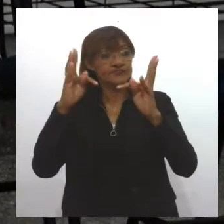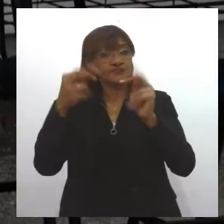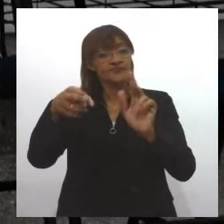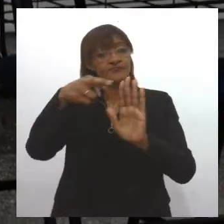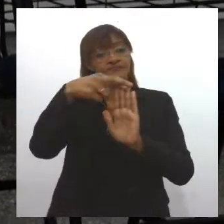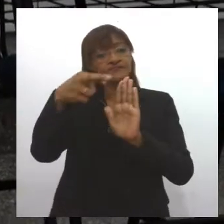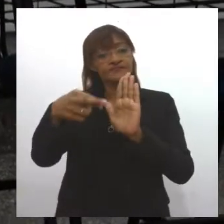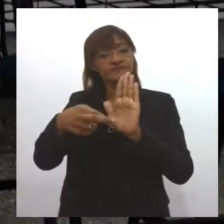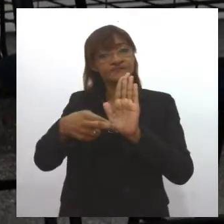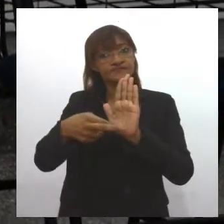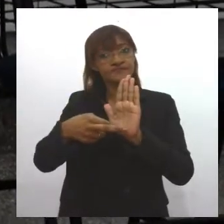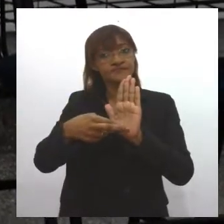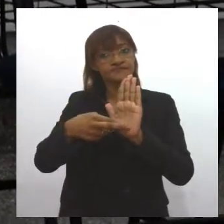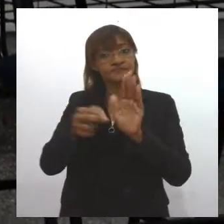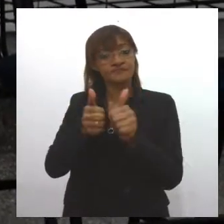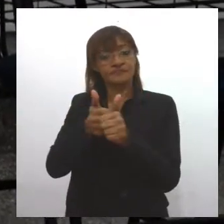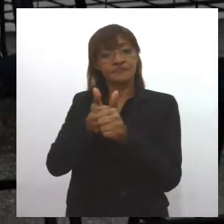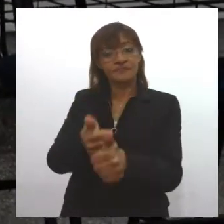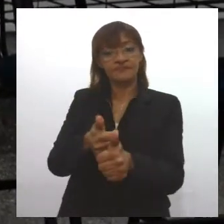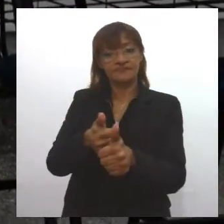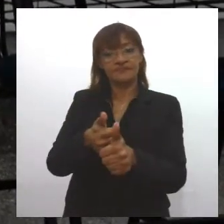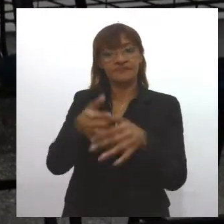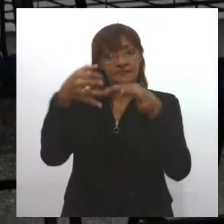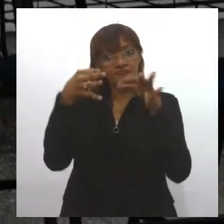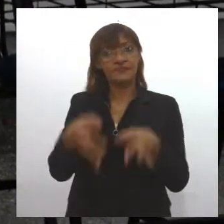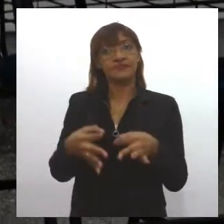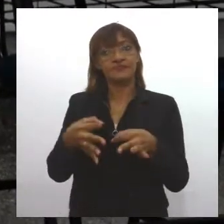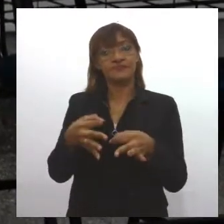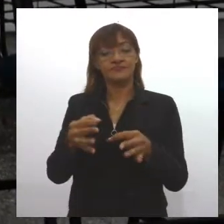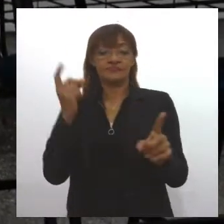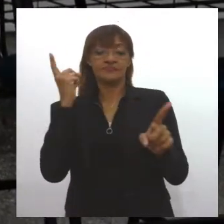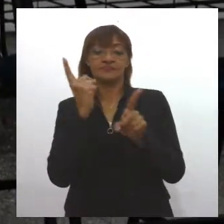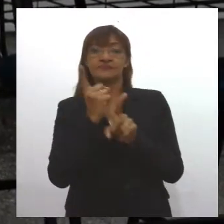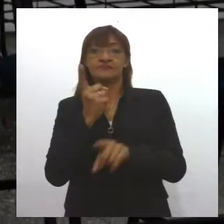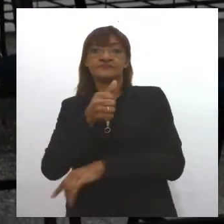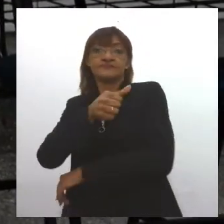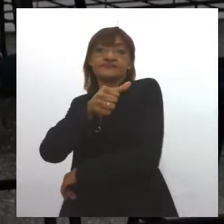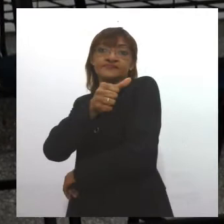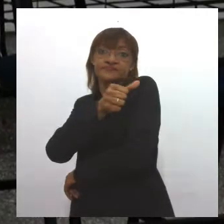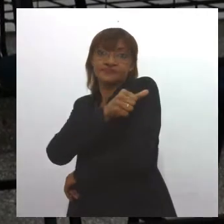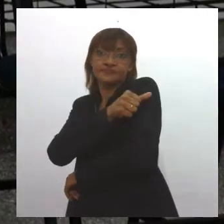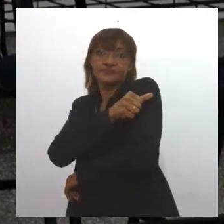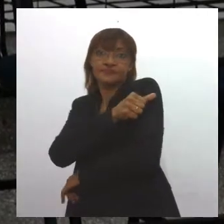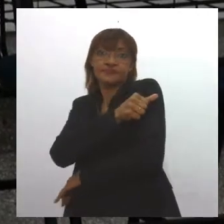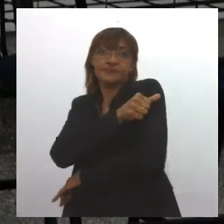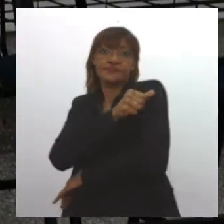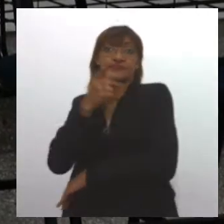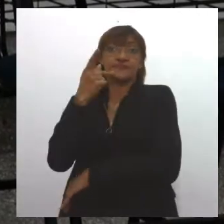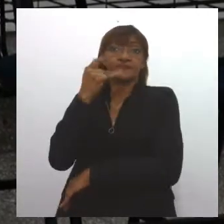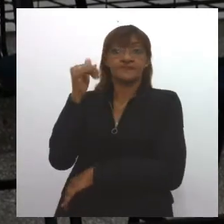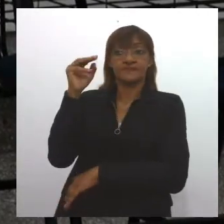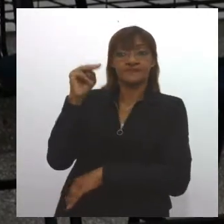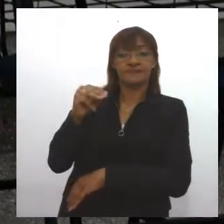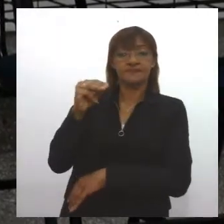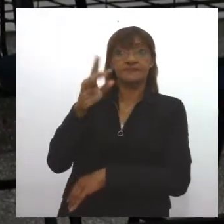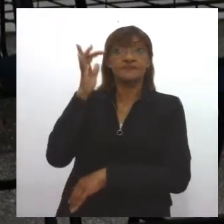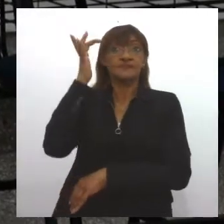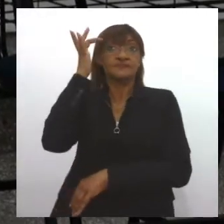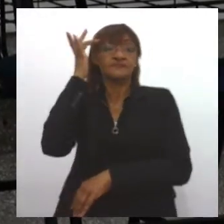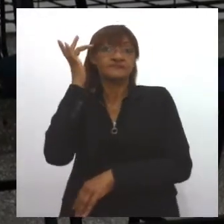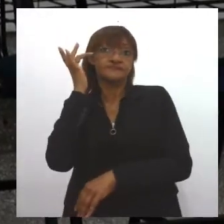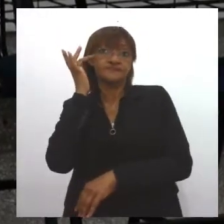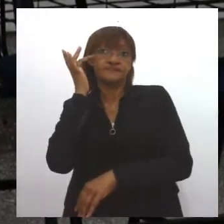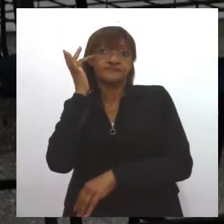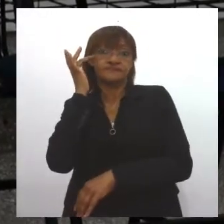sendo seguidos, não é difícil encontrar alunos e pais que achem que o momento